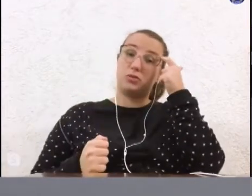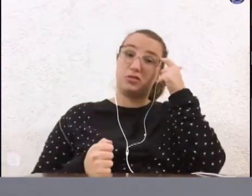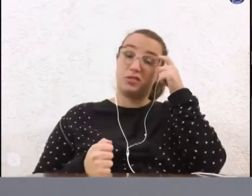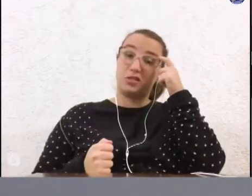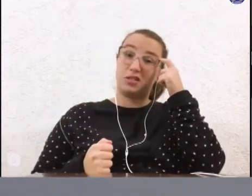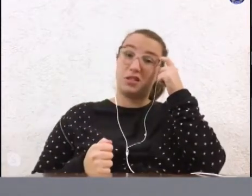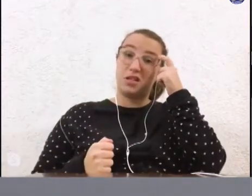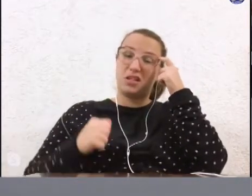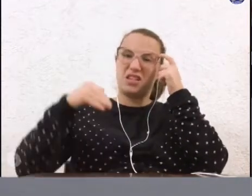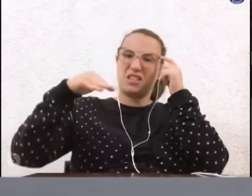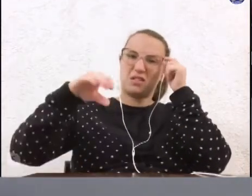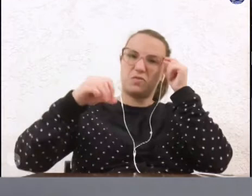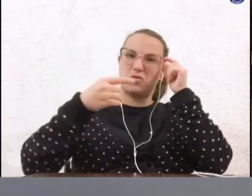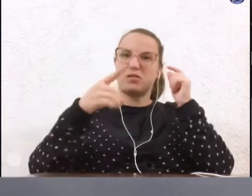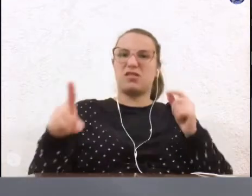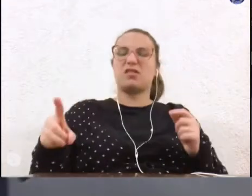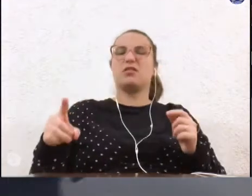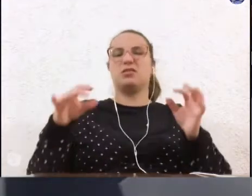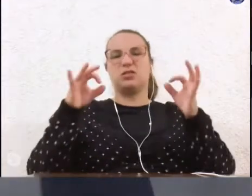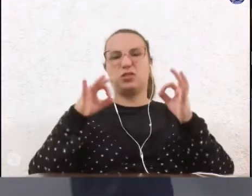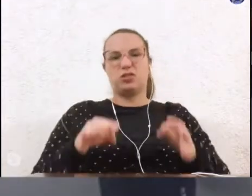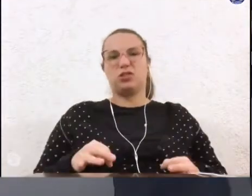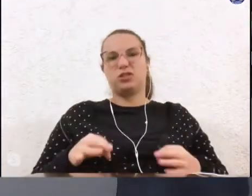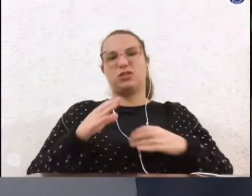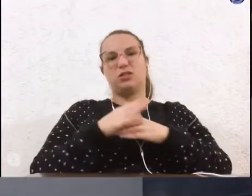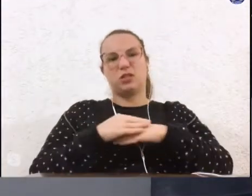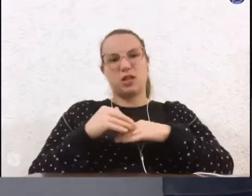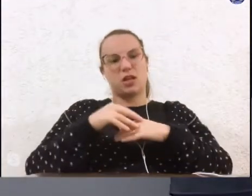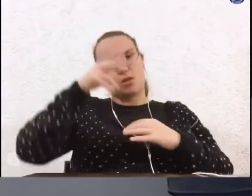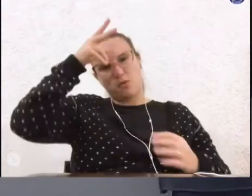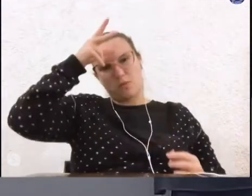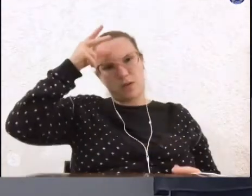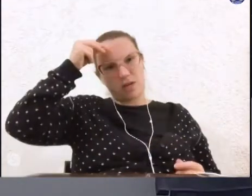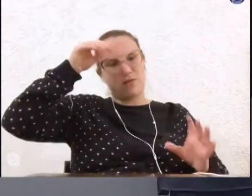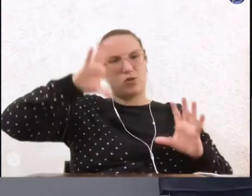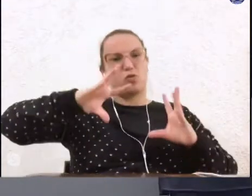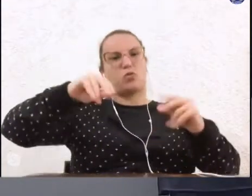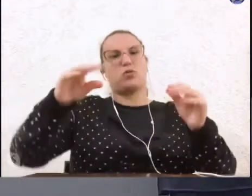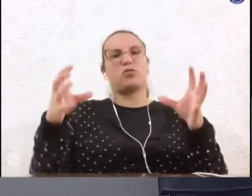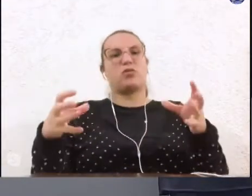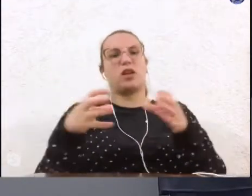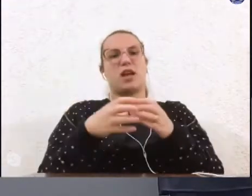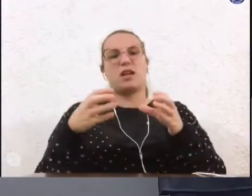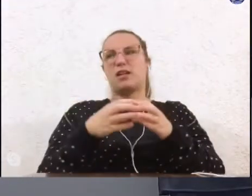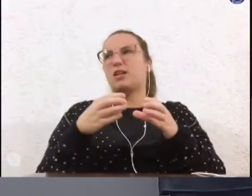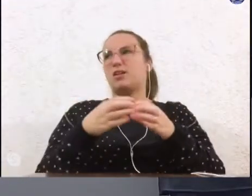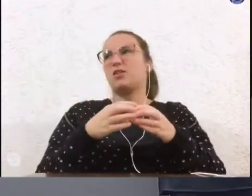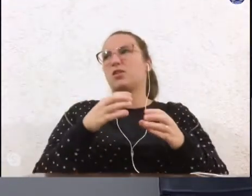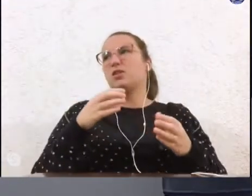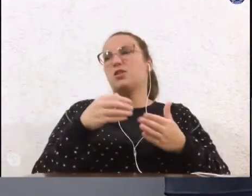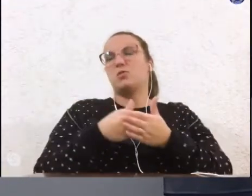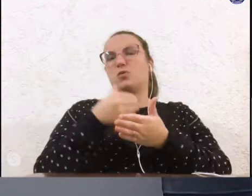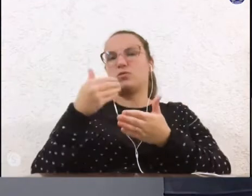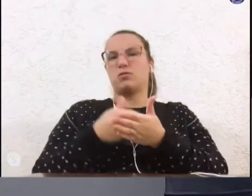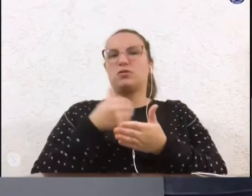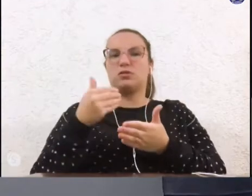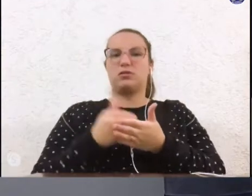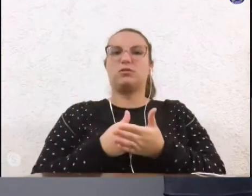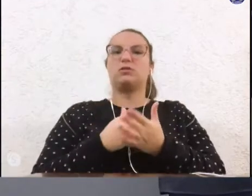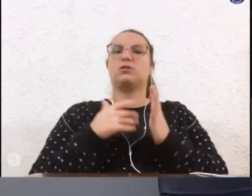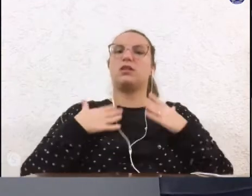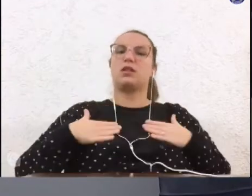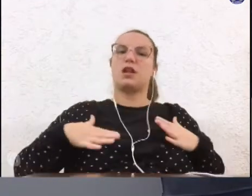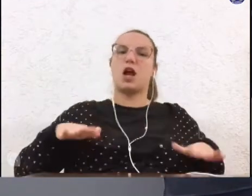moção muito digna ao nosso querido prefeito e toda sua equipe. Nós botucatuenses estamos tranquilos